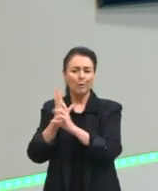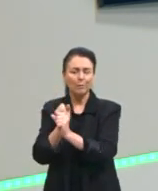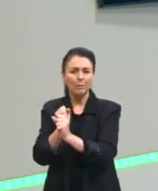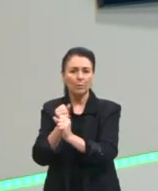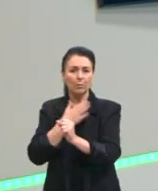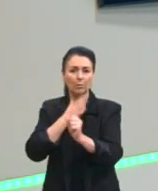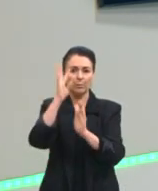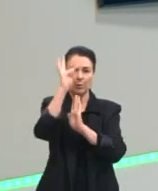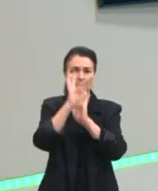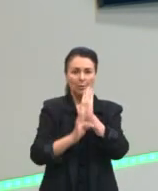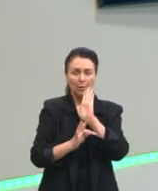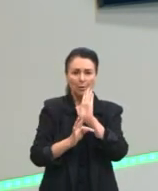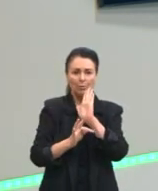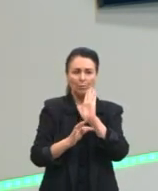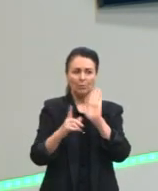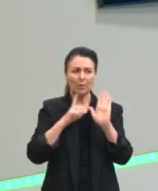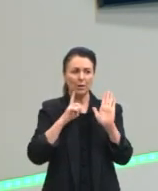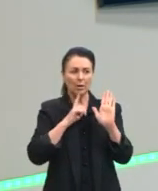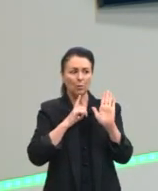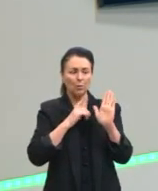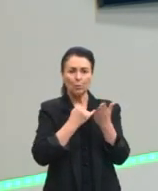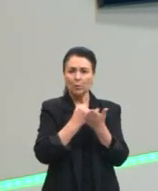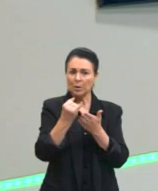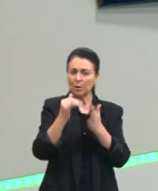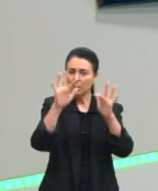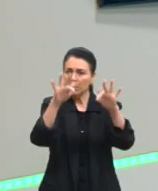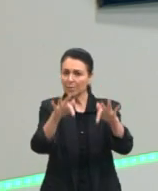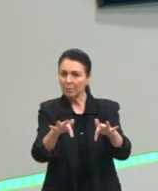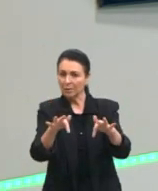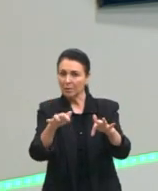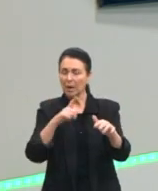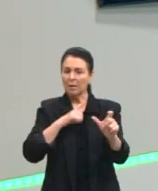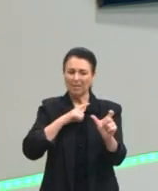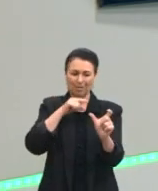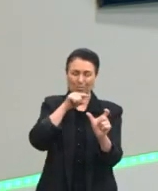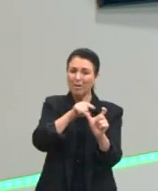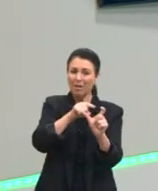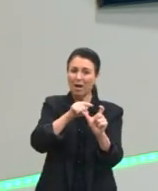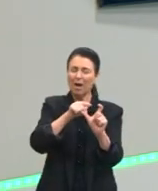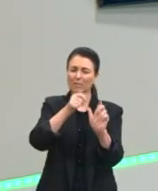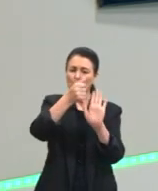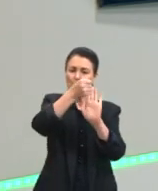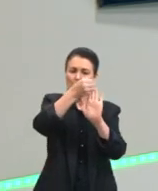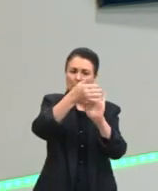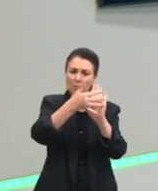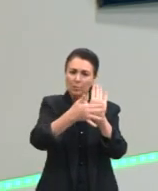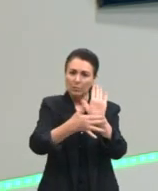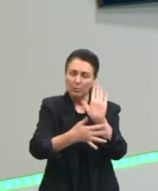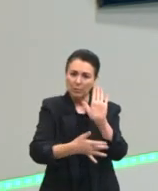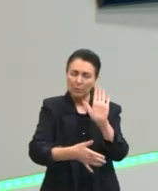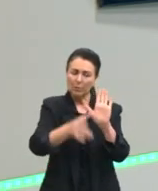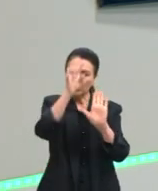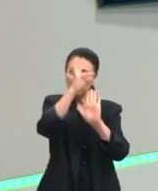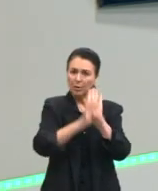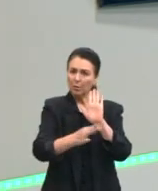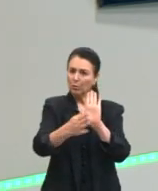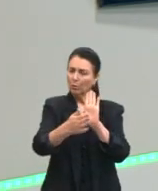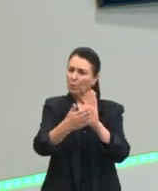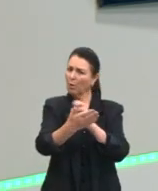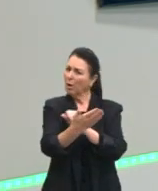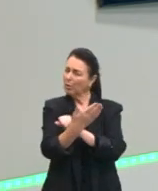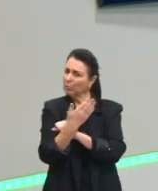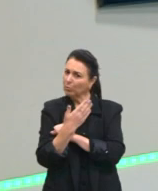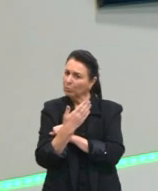estabelecer lá com o início desse texto? Existem expressões ali no desenvolvimento desse texto que me ajudam a entender, por exemplo, a